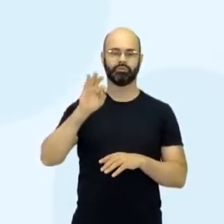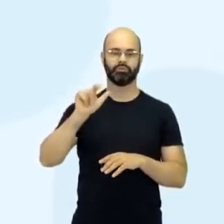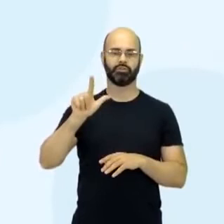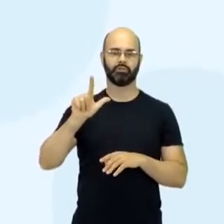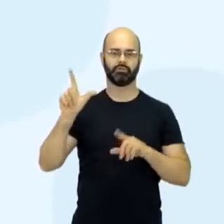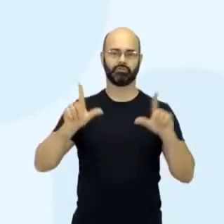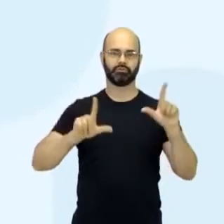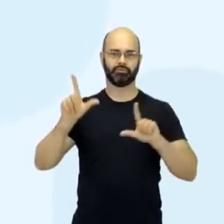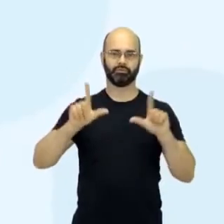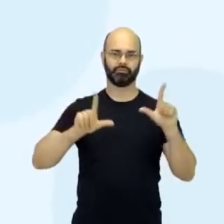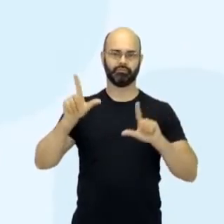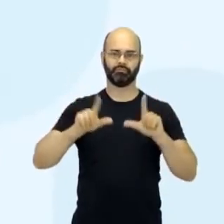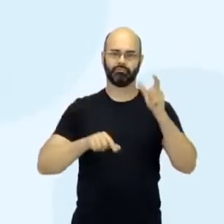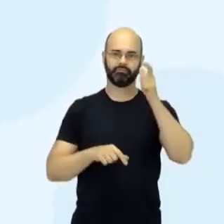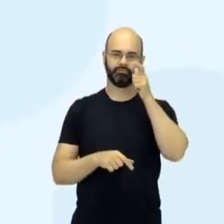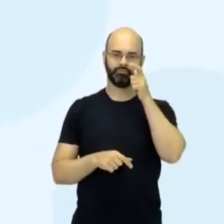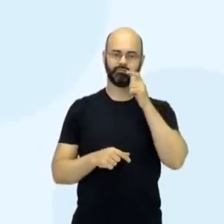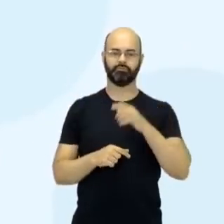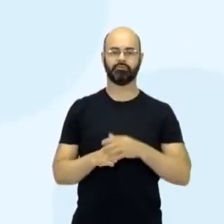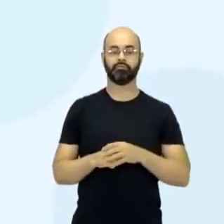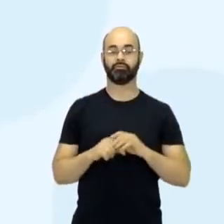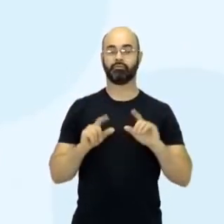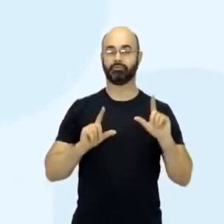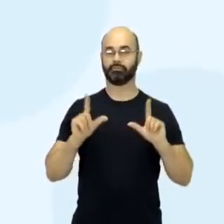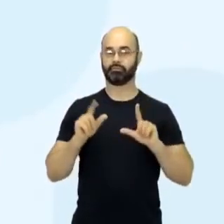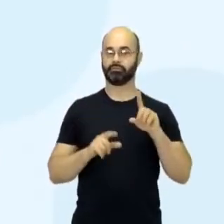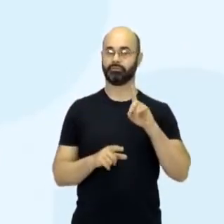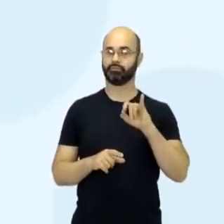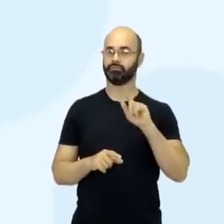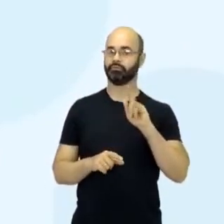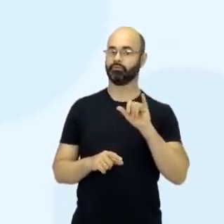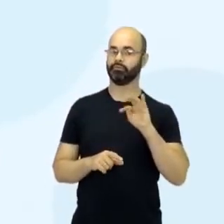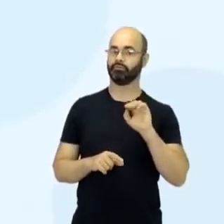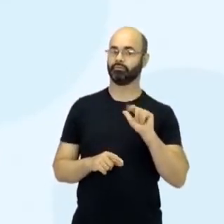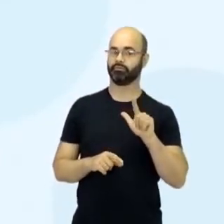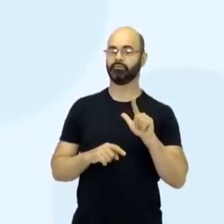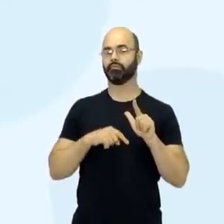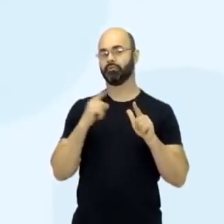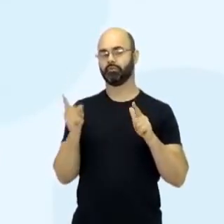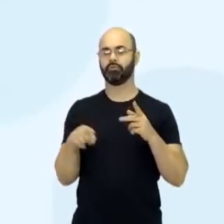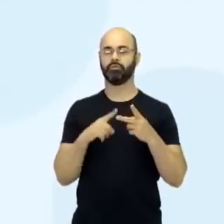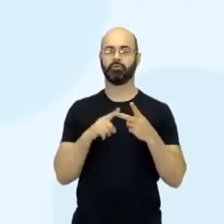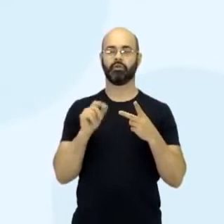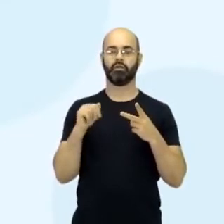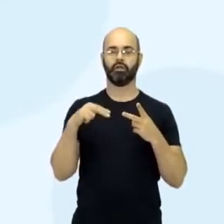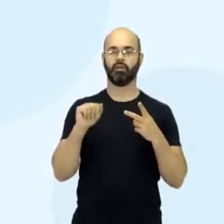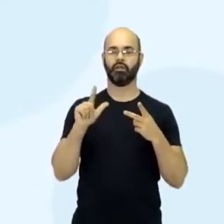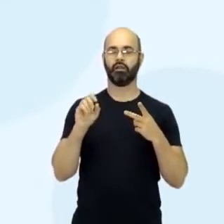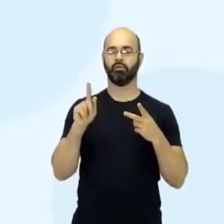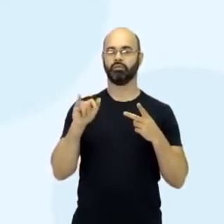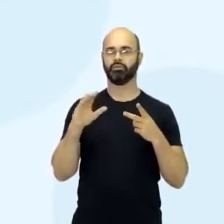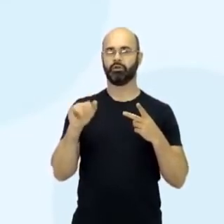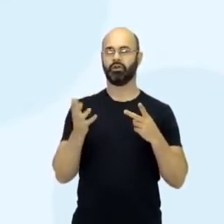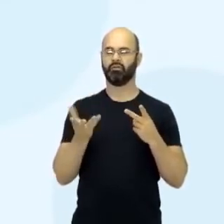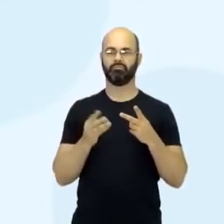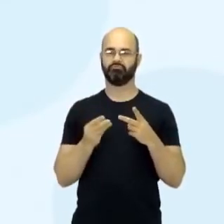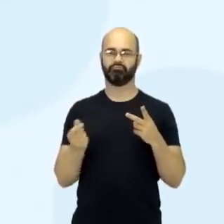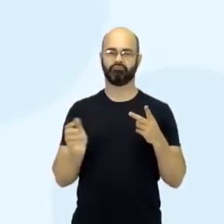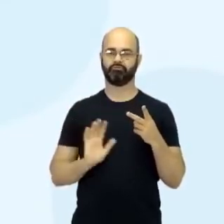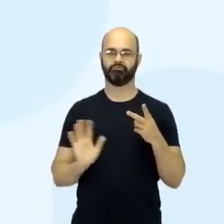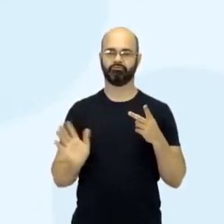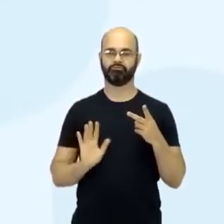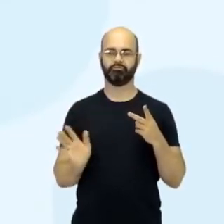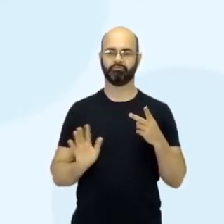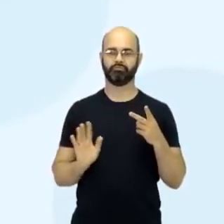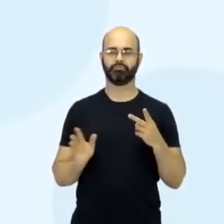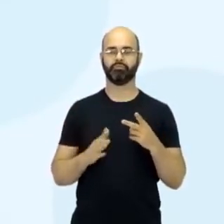televisão. Então, isso falando de TV digital, está certo? Que tem a analógica que agora não existe mais, e agora